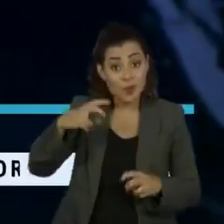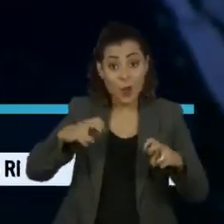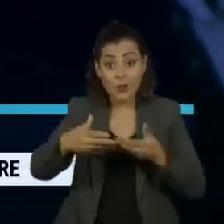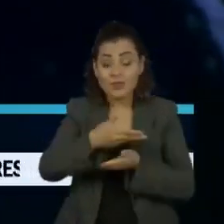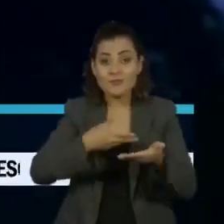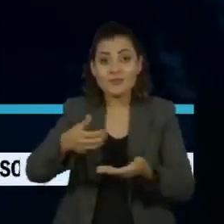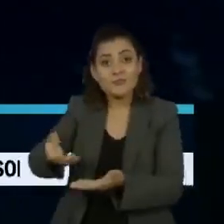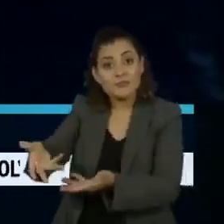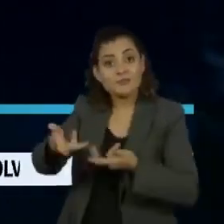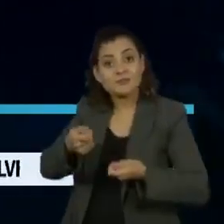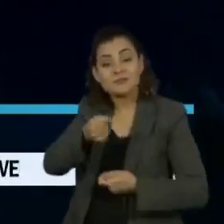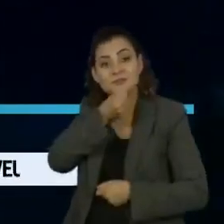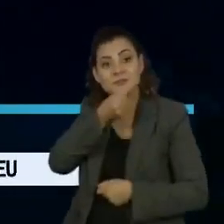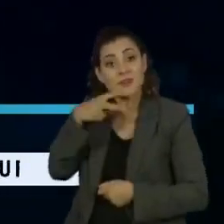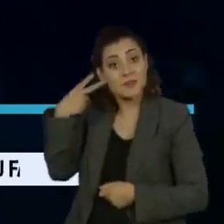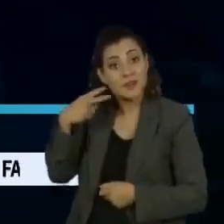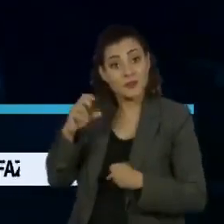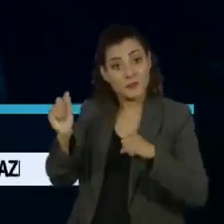o Roda Viva, entrevista à vereadora do PSOL de São Paulo.